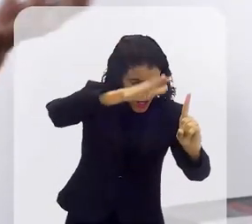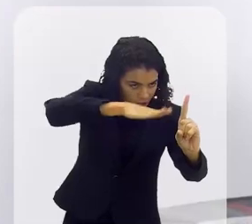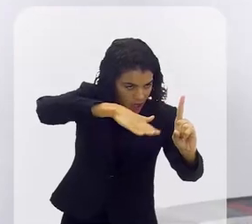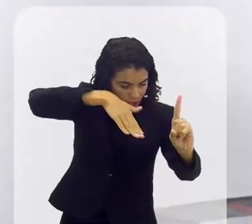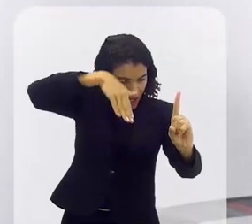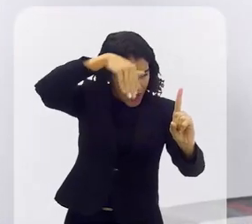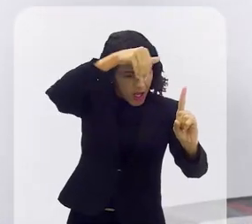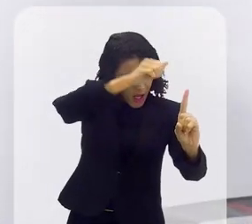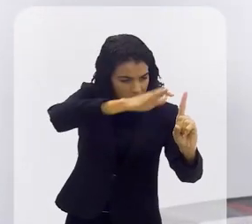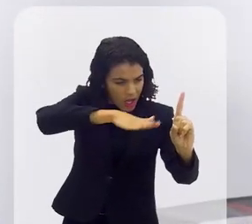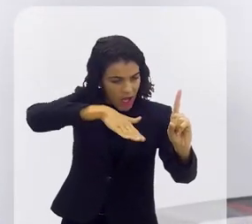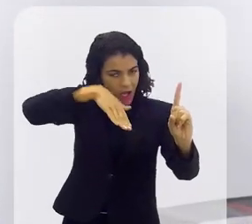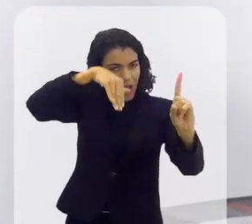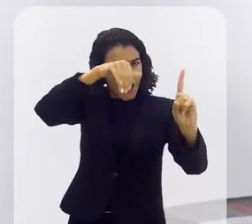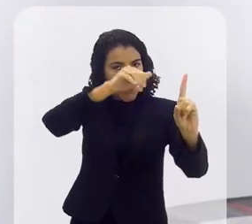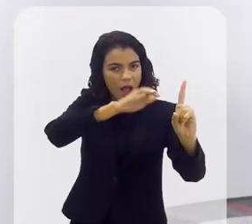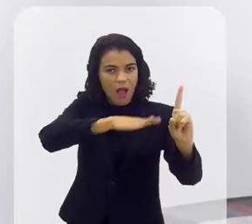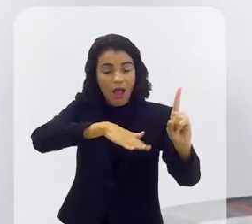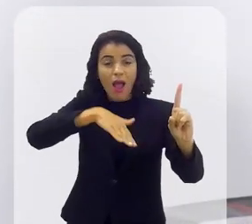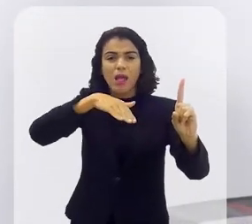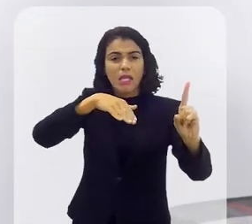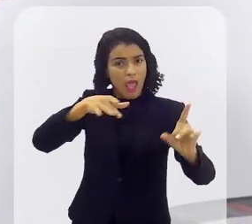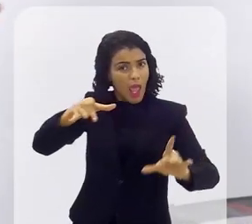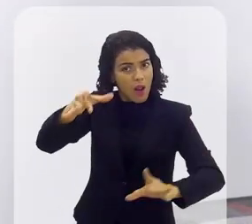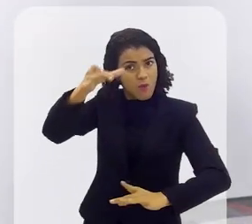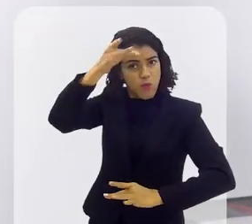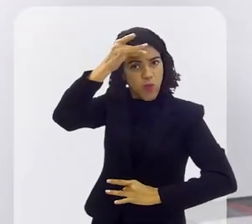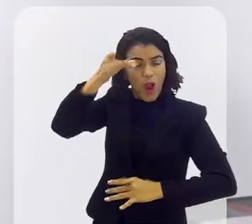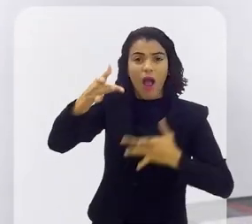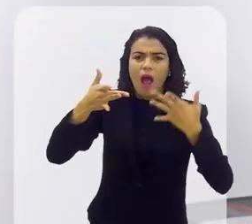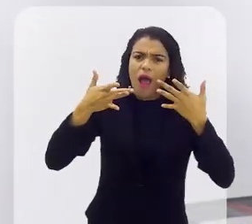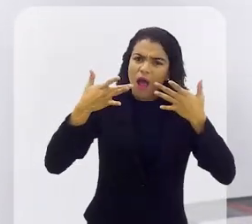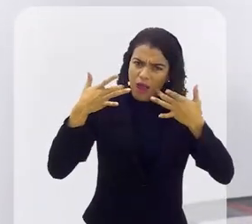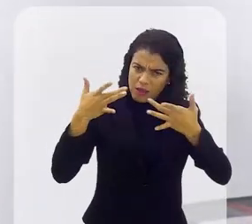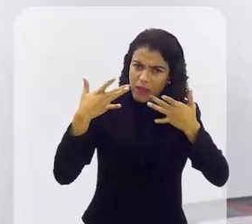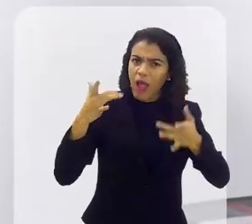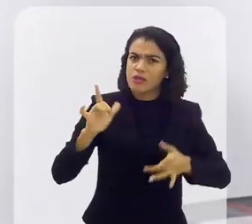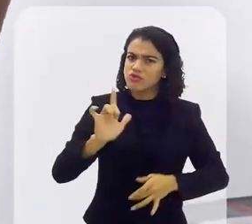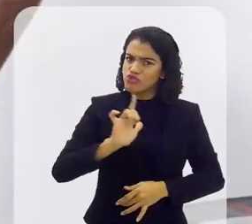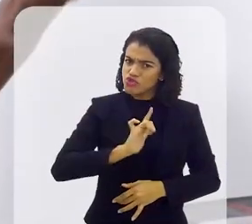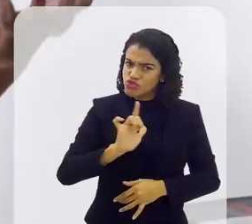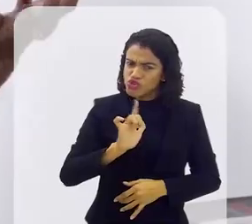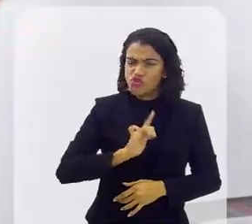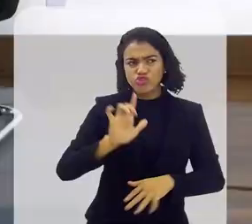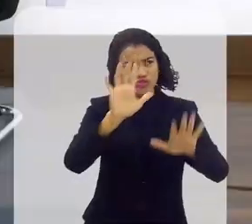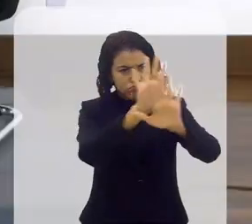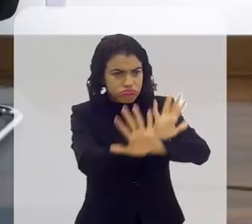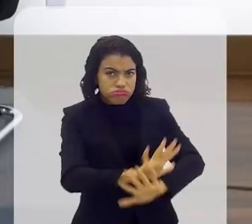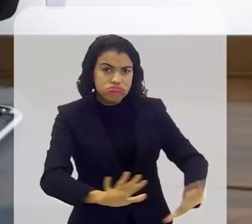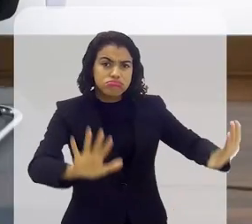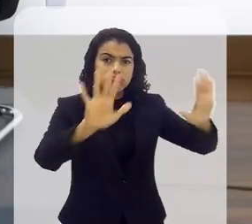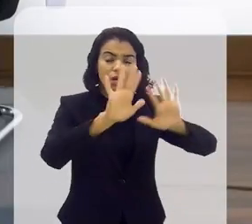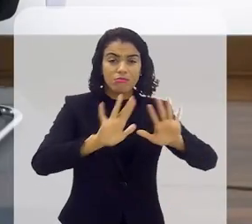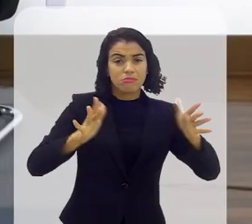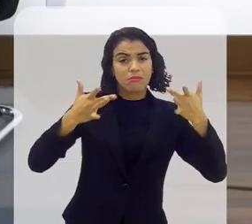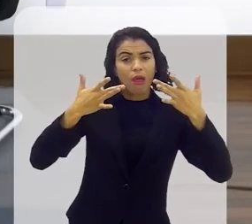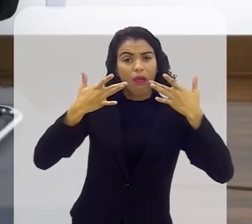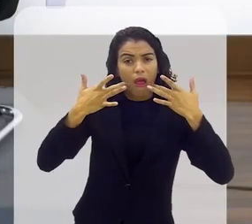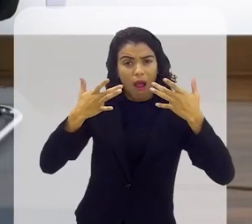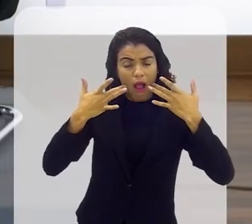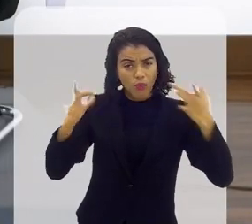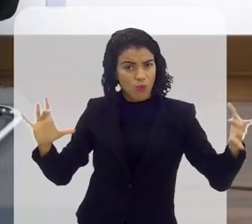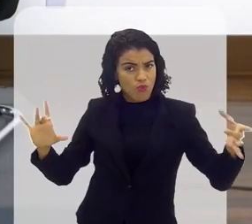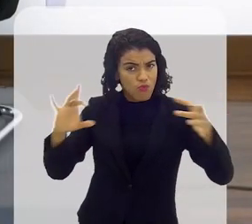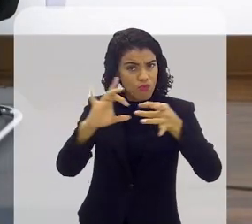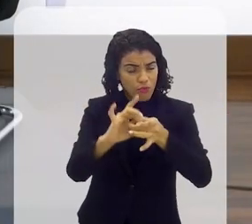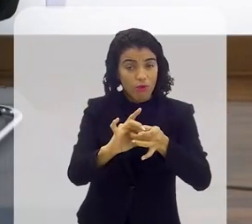deuses e aquilo era um grande teatro tinha uma pompa muito grande em